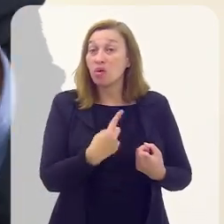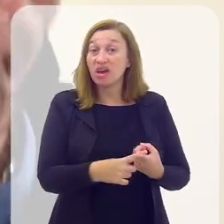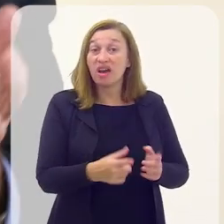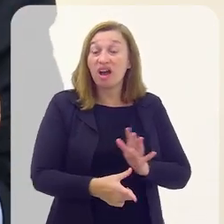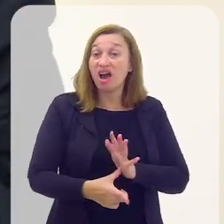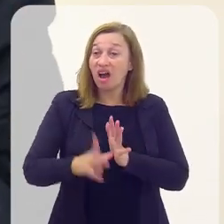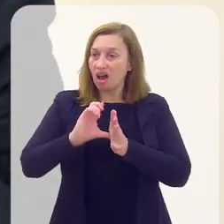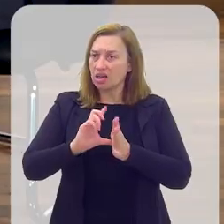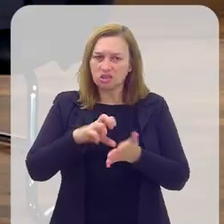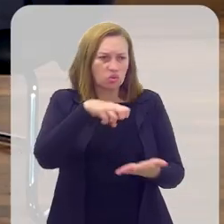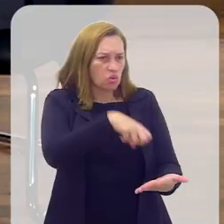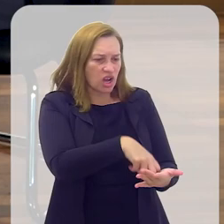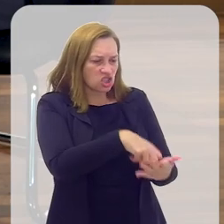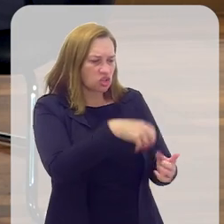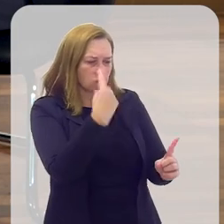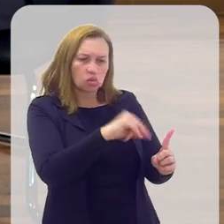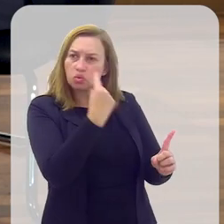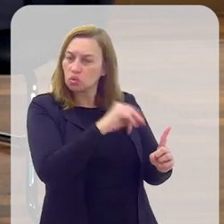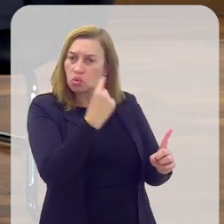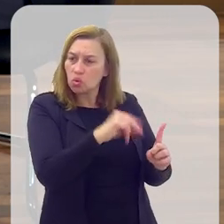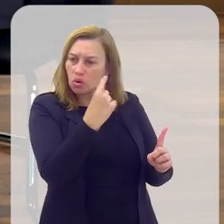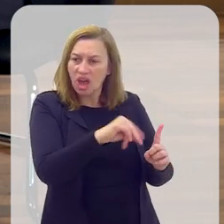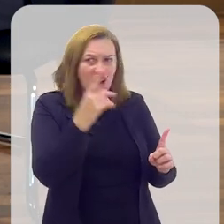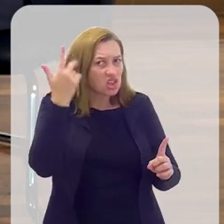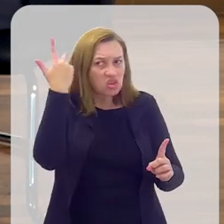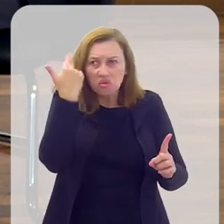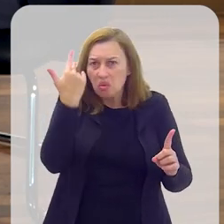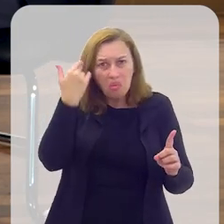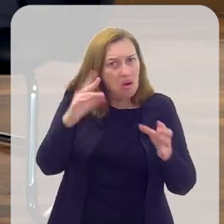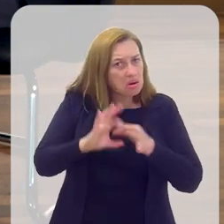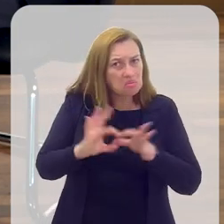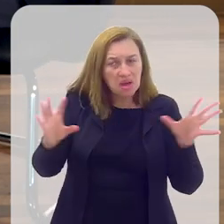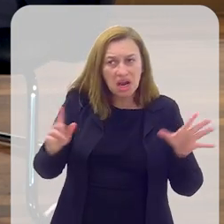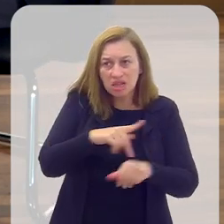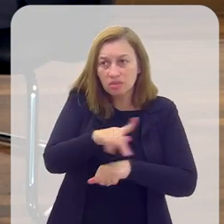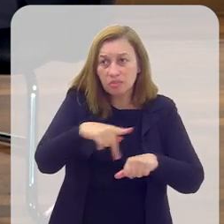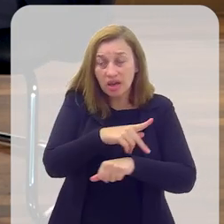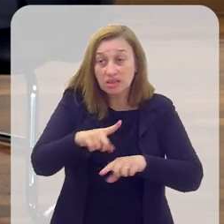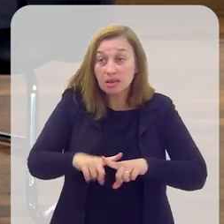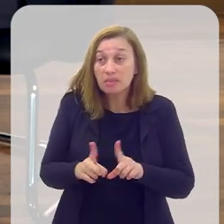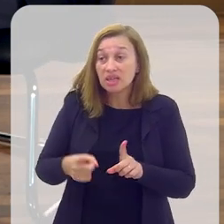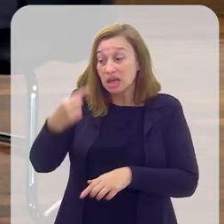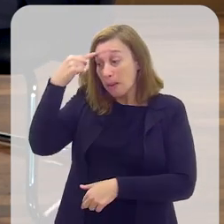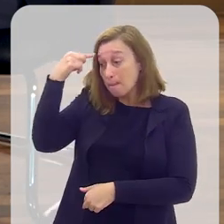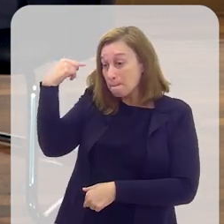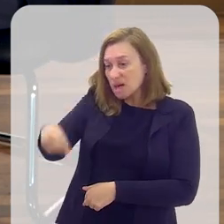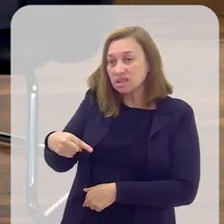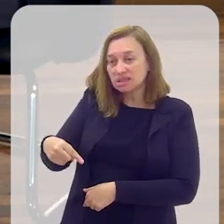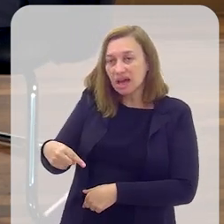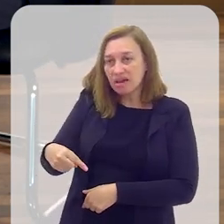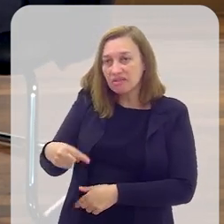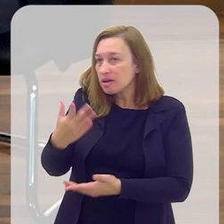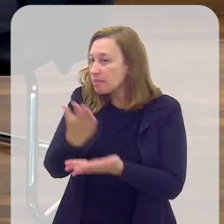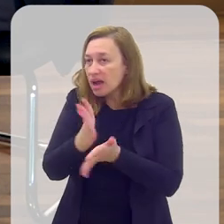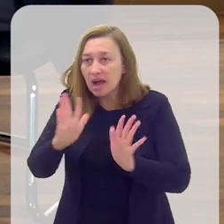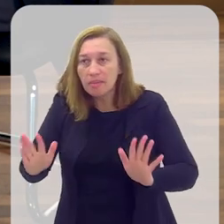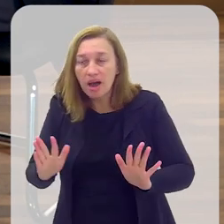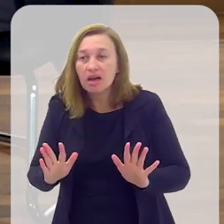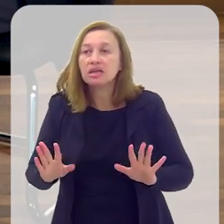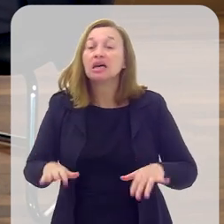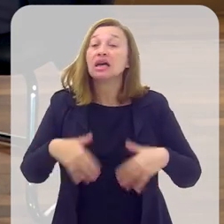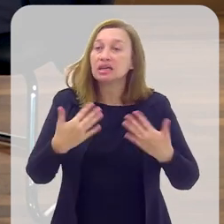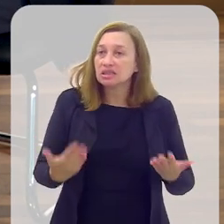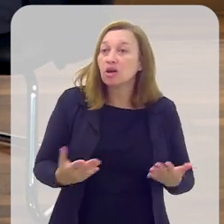legalizada no país. E ele dá uma ordem contra um comandante do 2º Exército, chamava Ednardo Dava, para que se